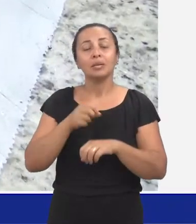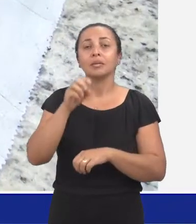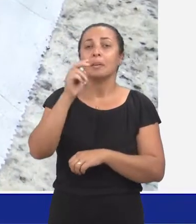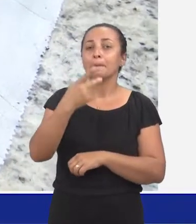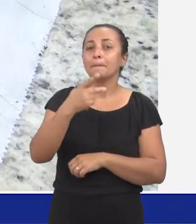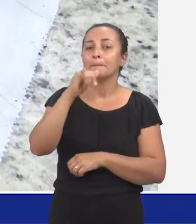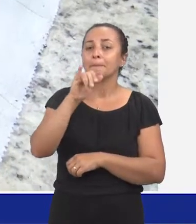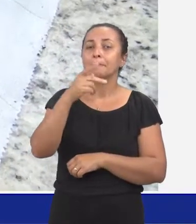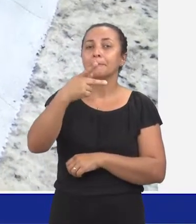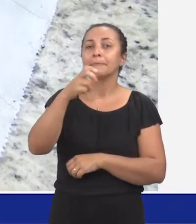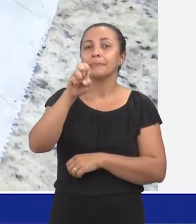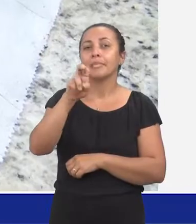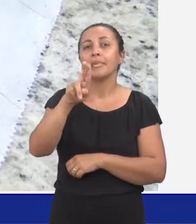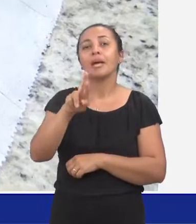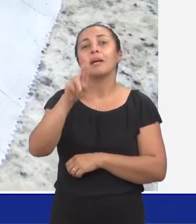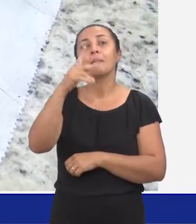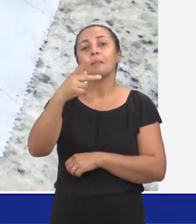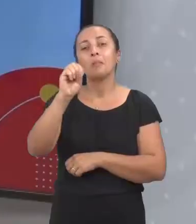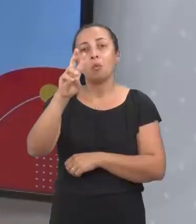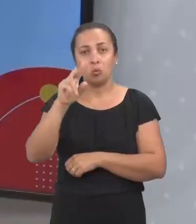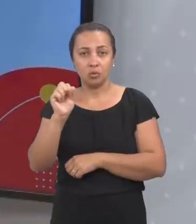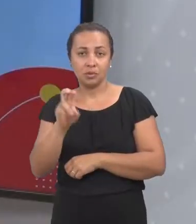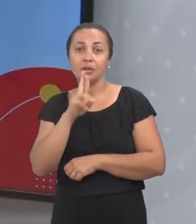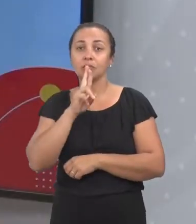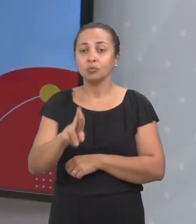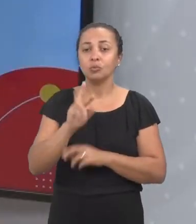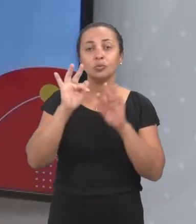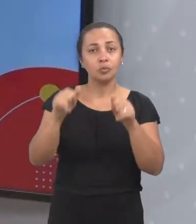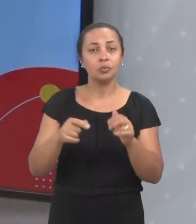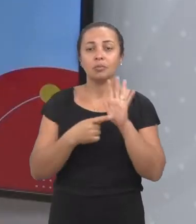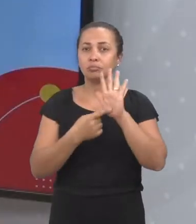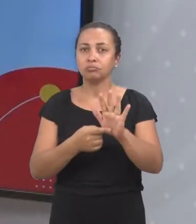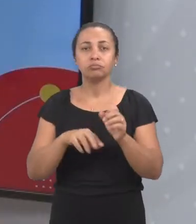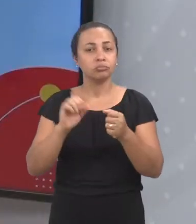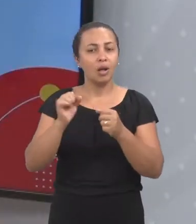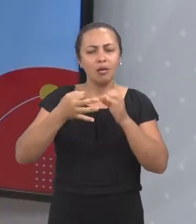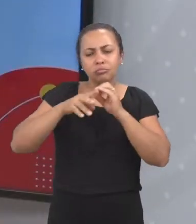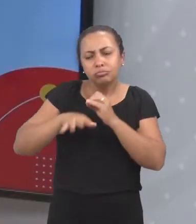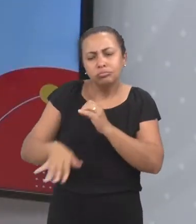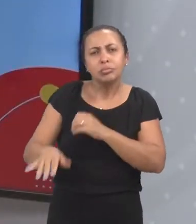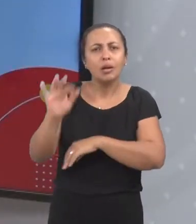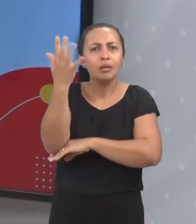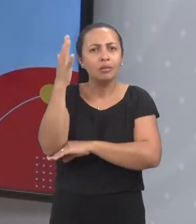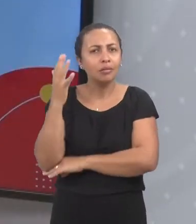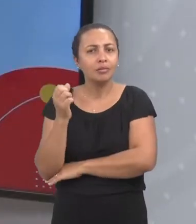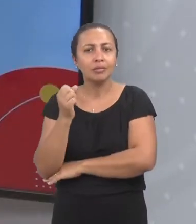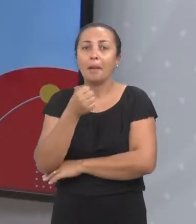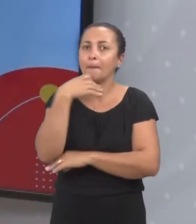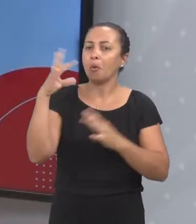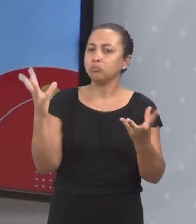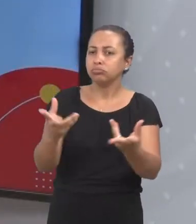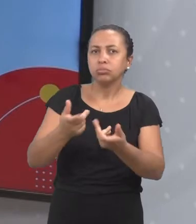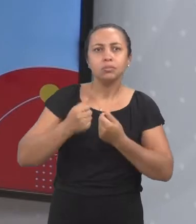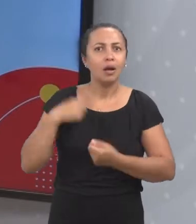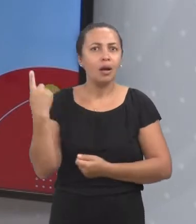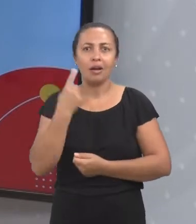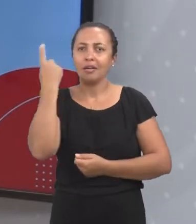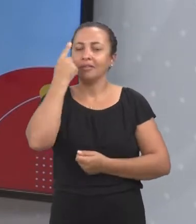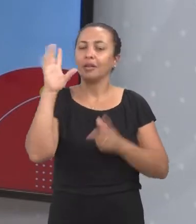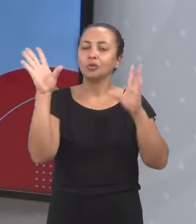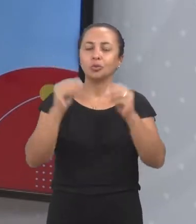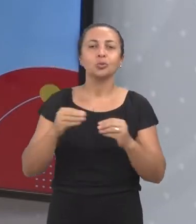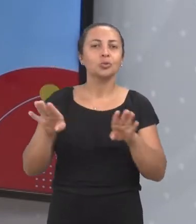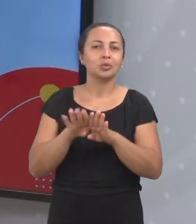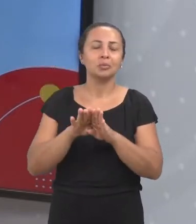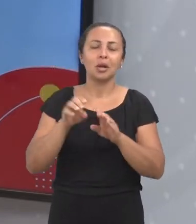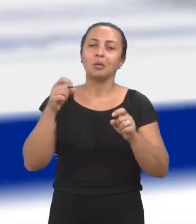paper pots. Os resultados mostram que, além das mudas possuírem um alto padrão de qualidade, os paper pots reduzem